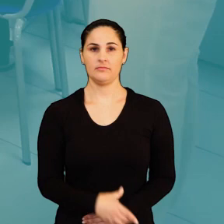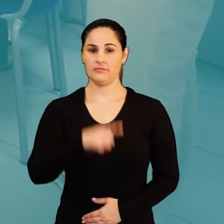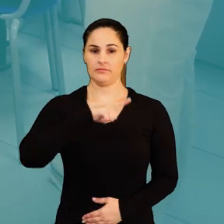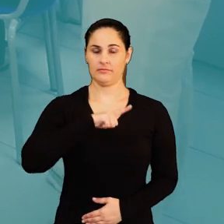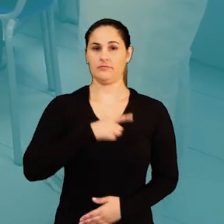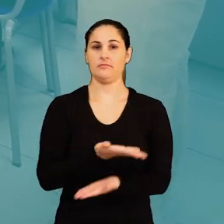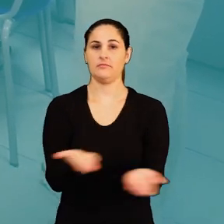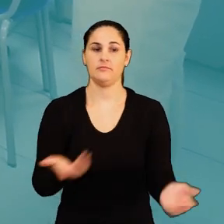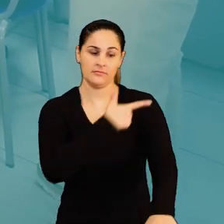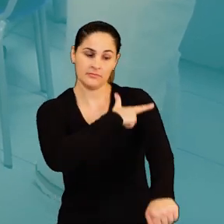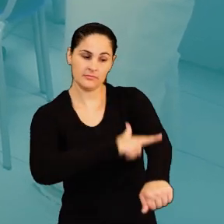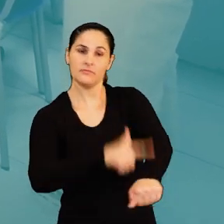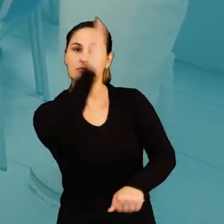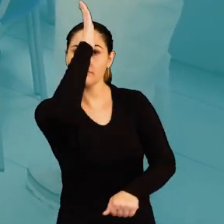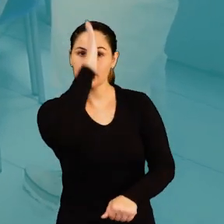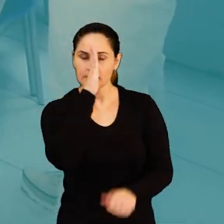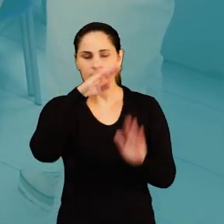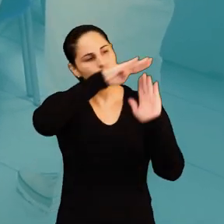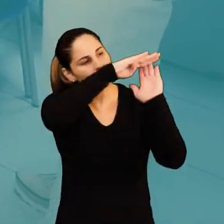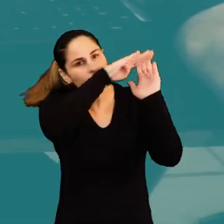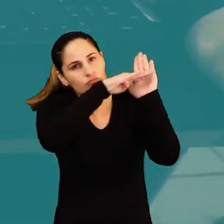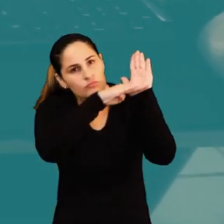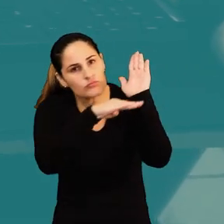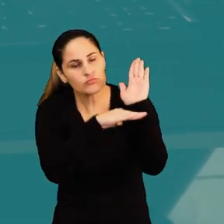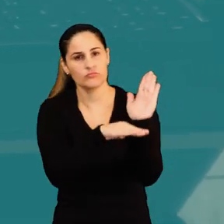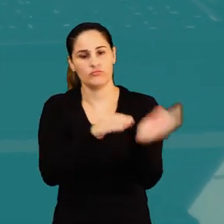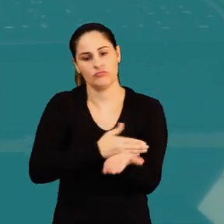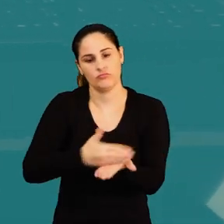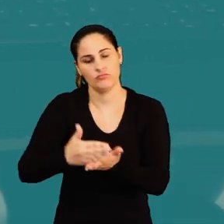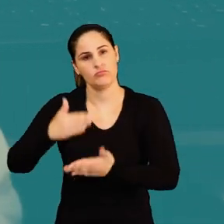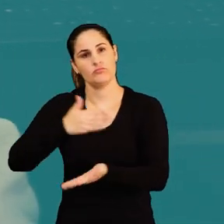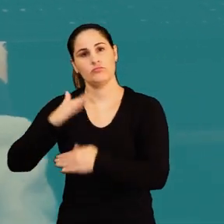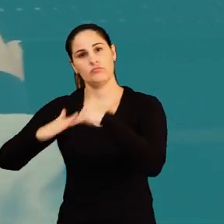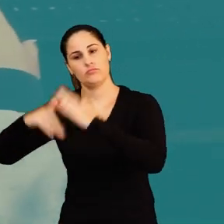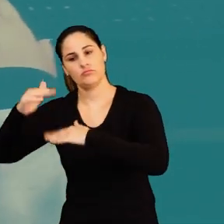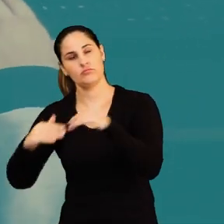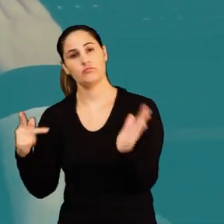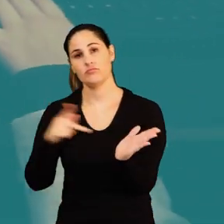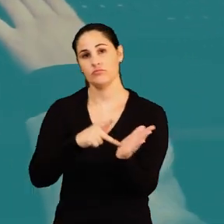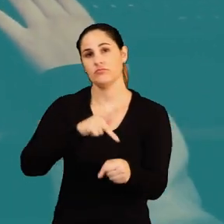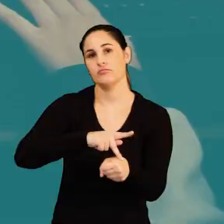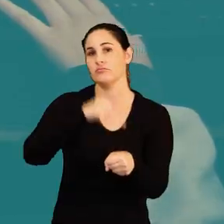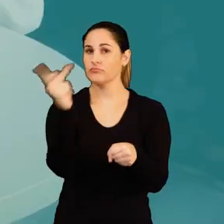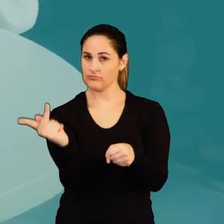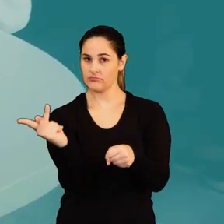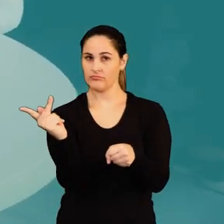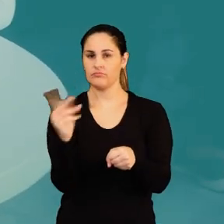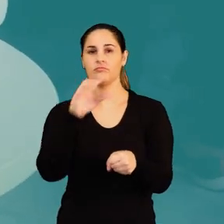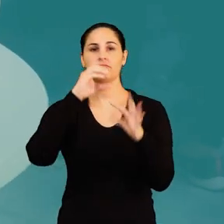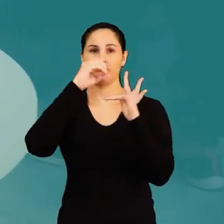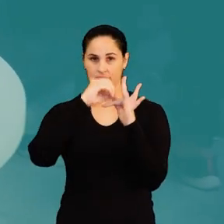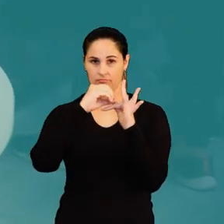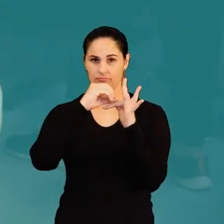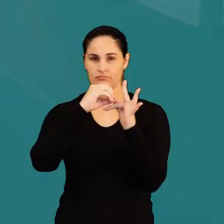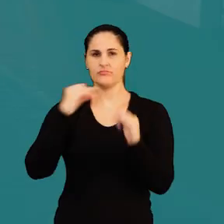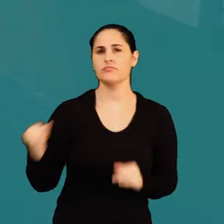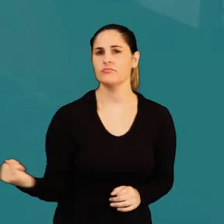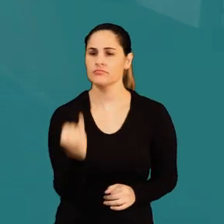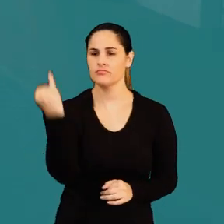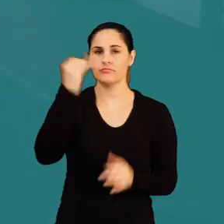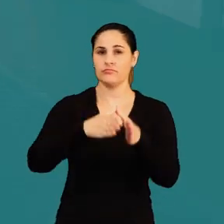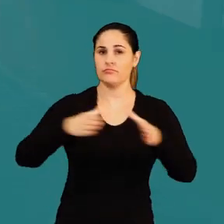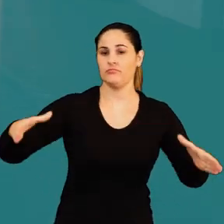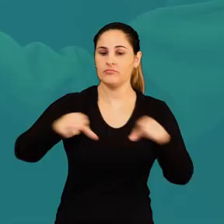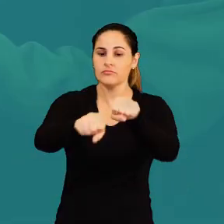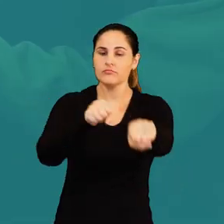Com oferta de educação gratuita em todos os níveis, desde a qualificação profissional até a pós-graduação, o IFC é um importante espaço